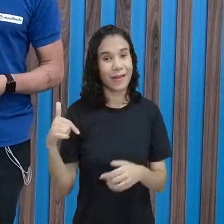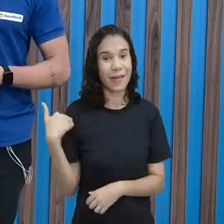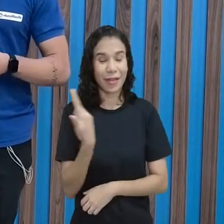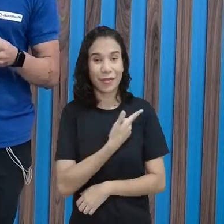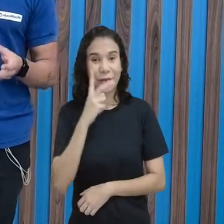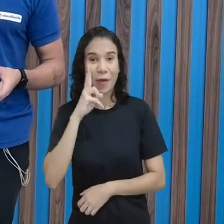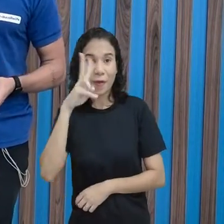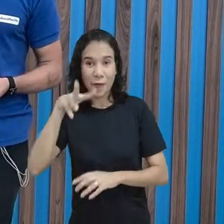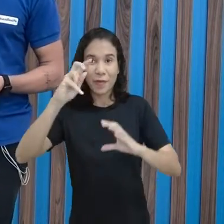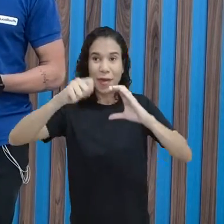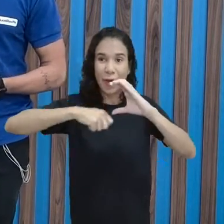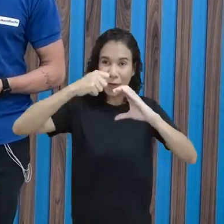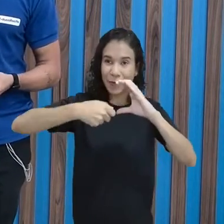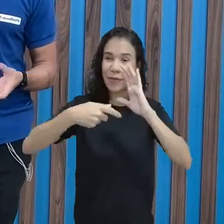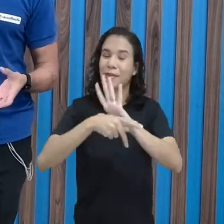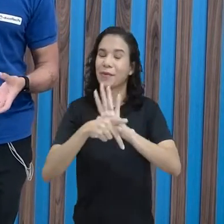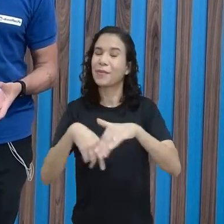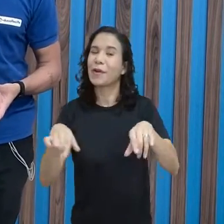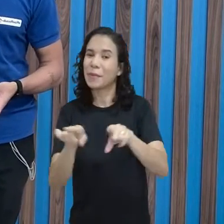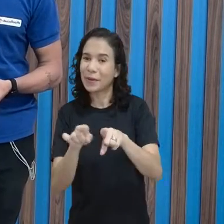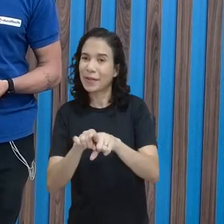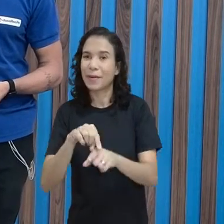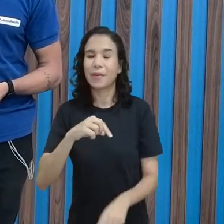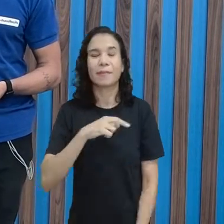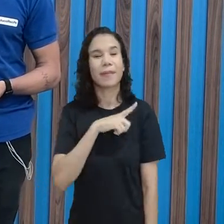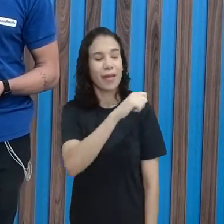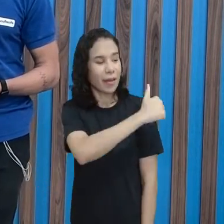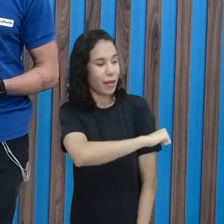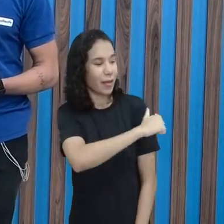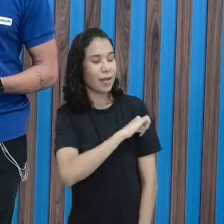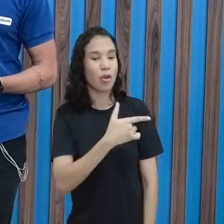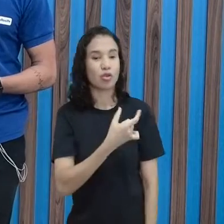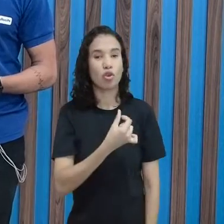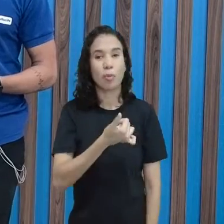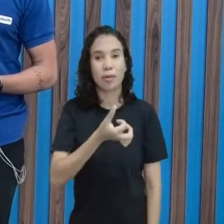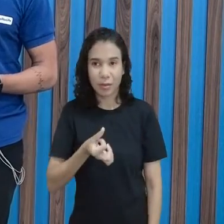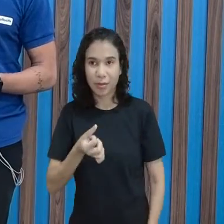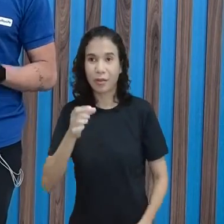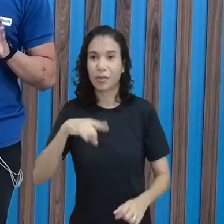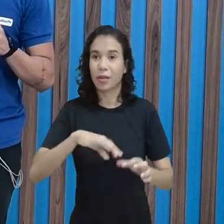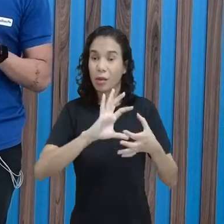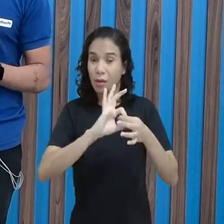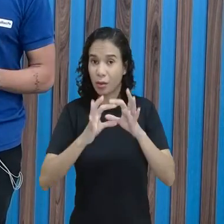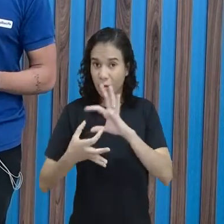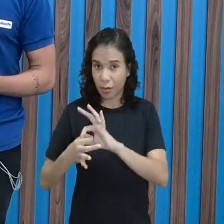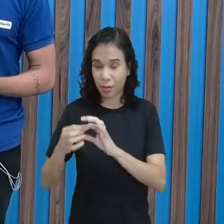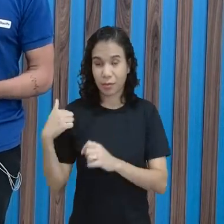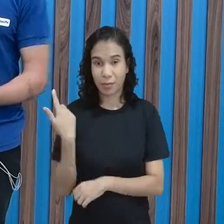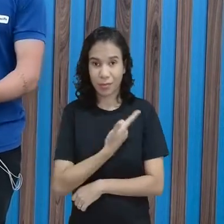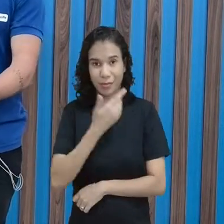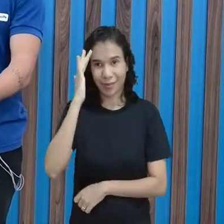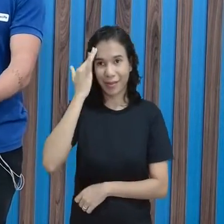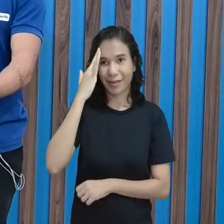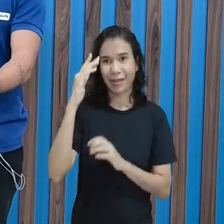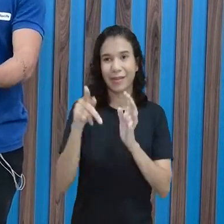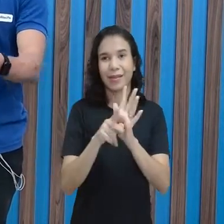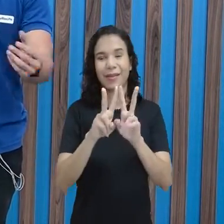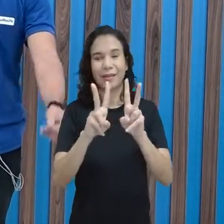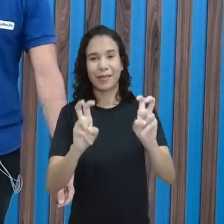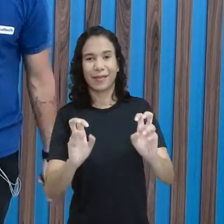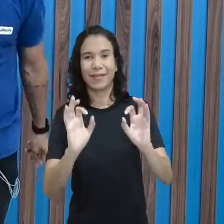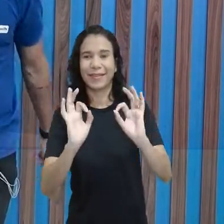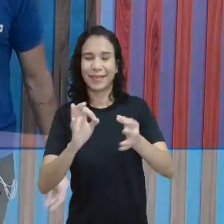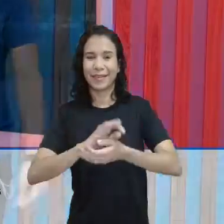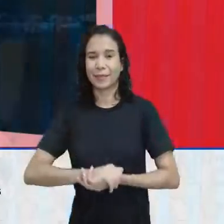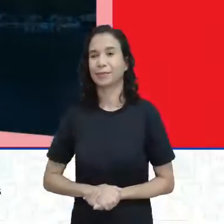vídeo de badminton, também aí da Rio de 2016, e aí vocês vão poder entender e a gente comenta mais sobre. Deixa eu voltar e passar de novo.